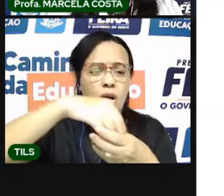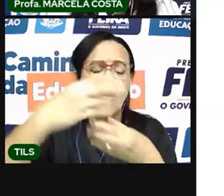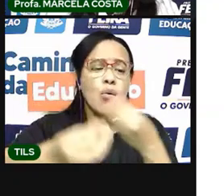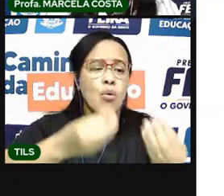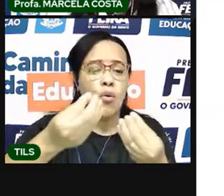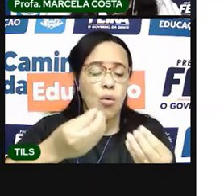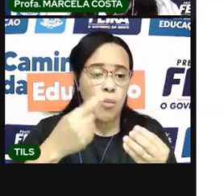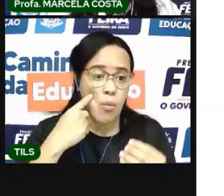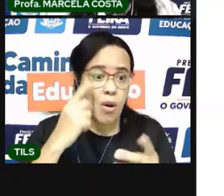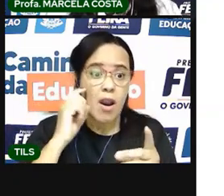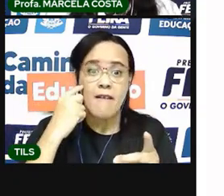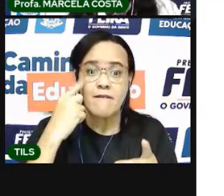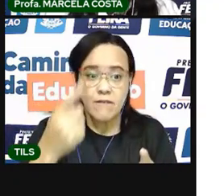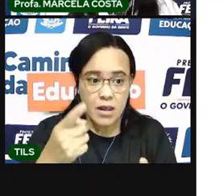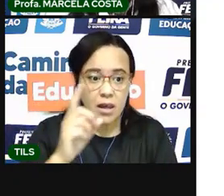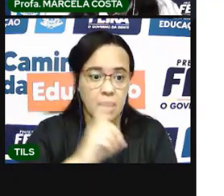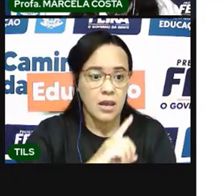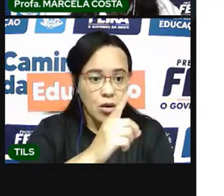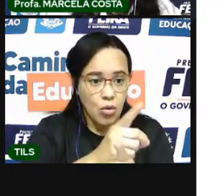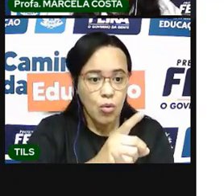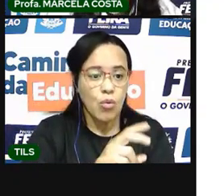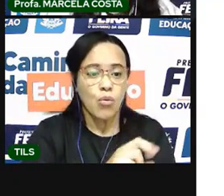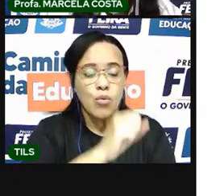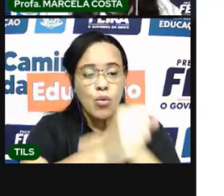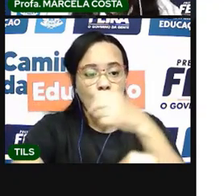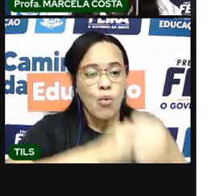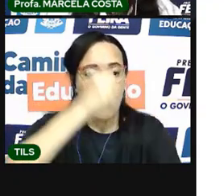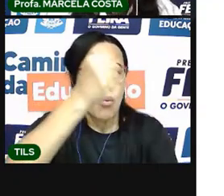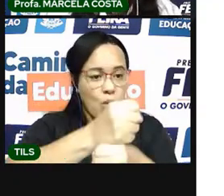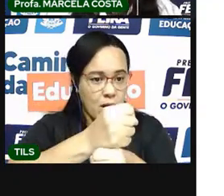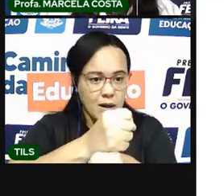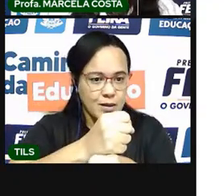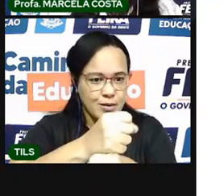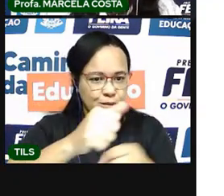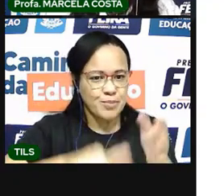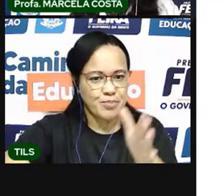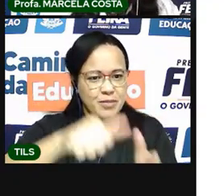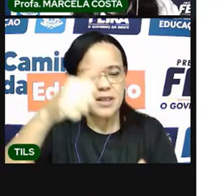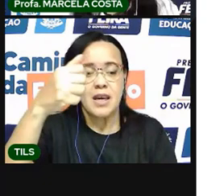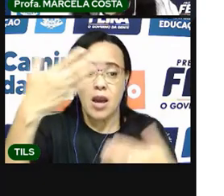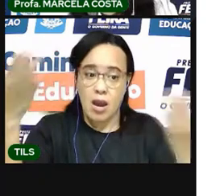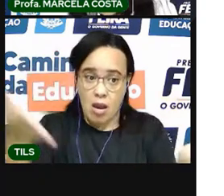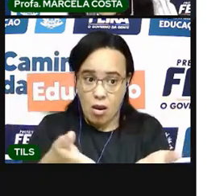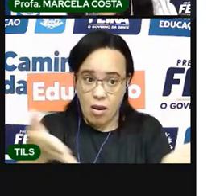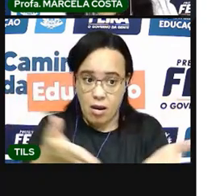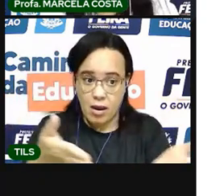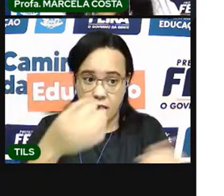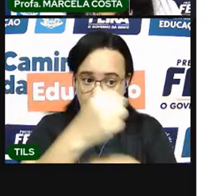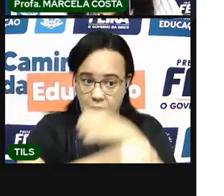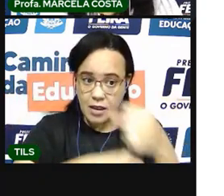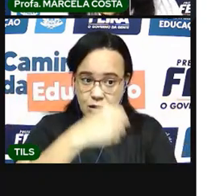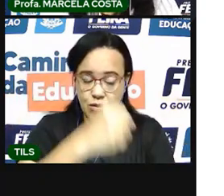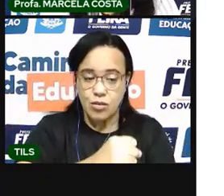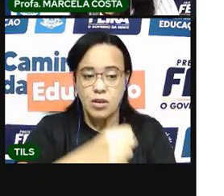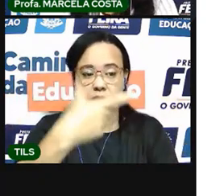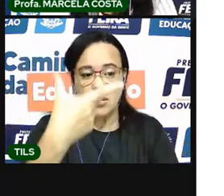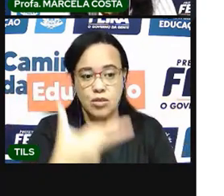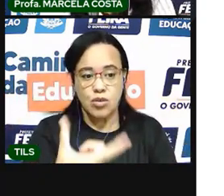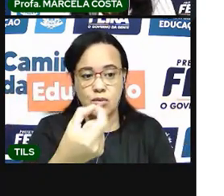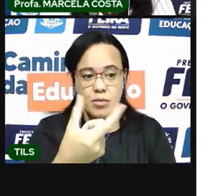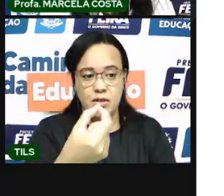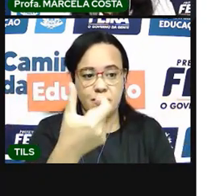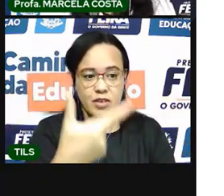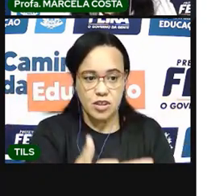a gente identifica o ano que está se referindo àquele calendário. Esse ano que nós estamos é o ano de